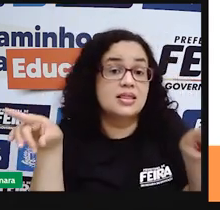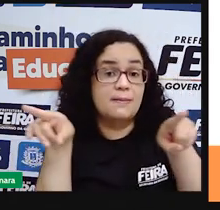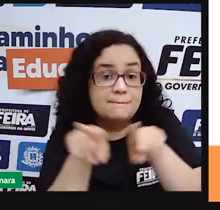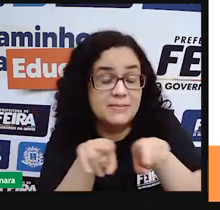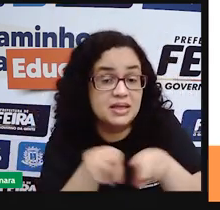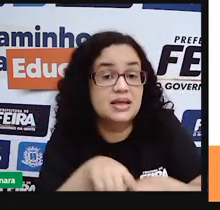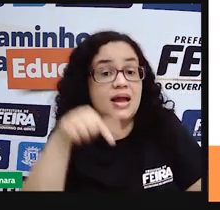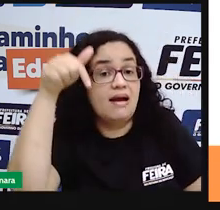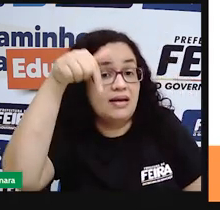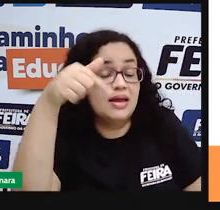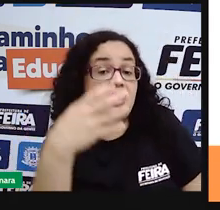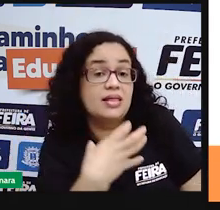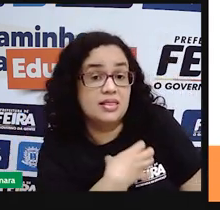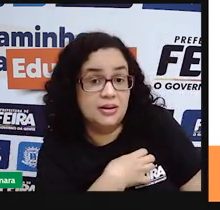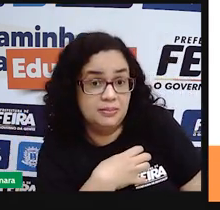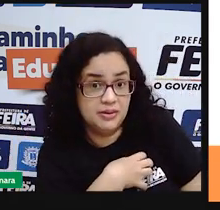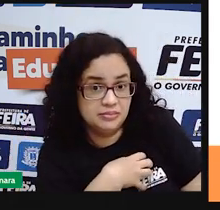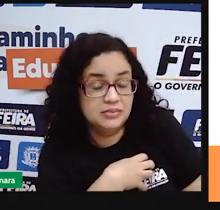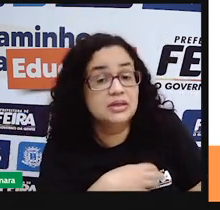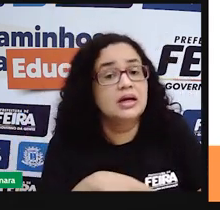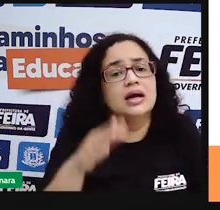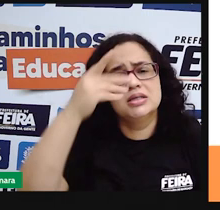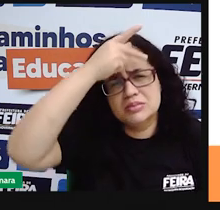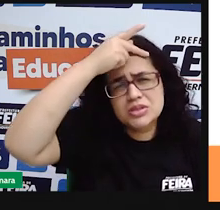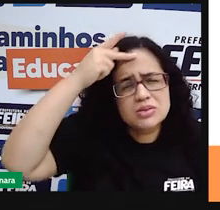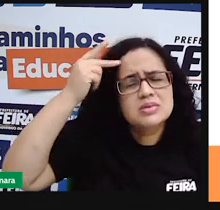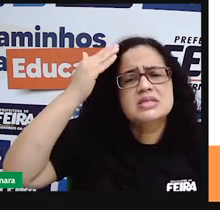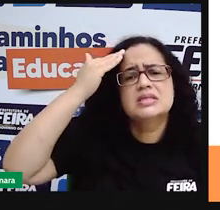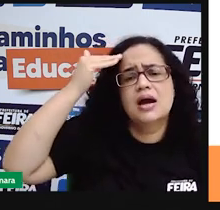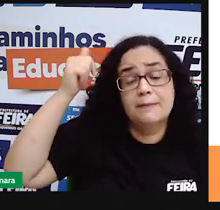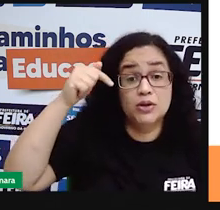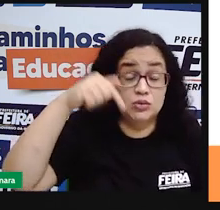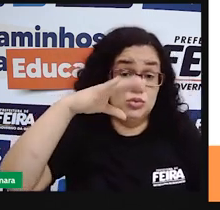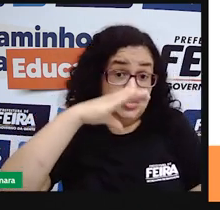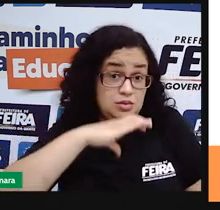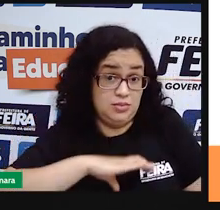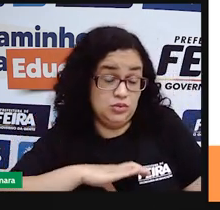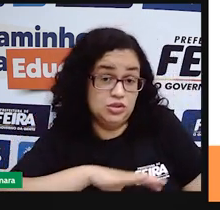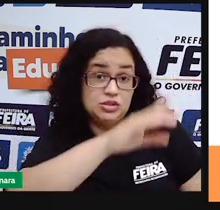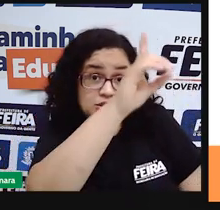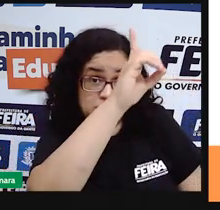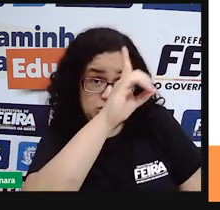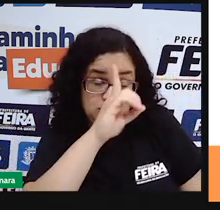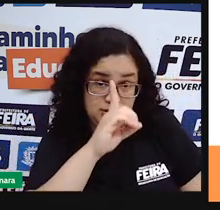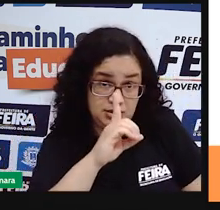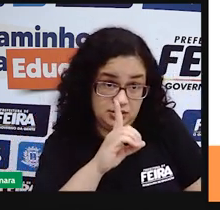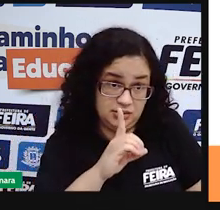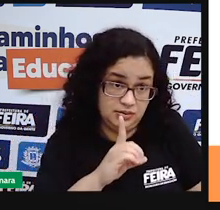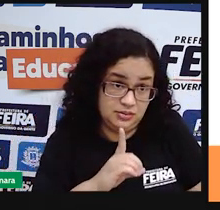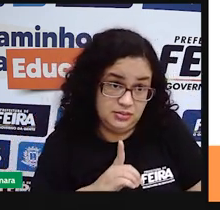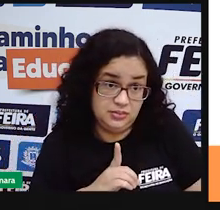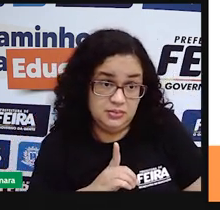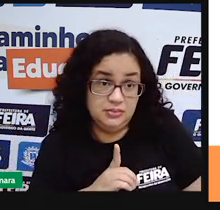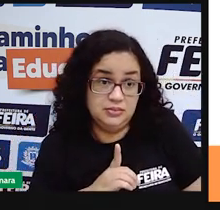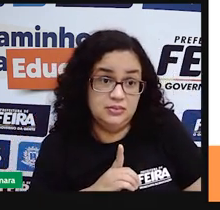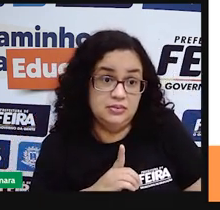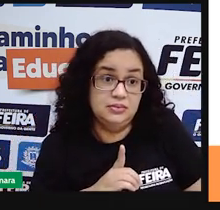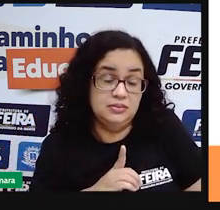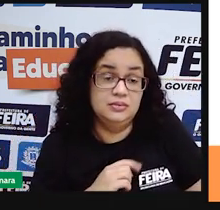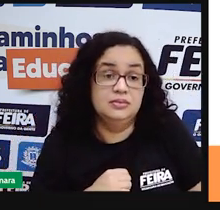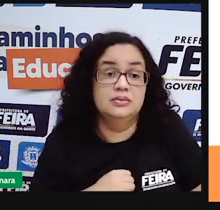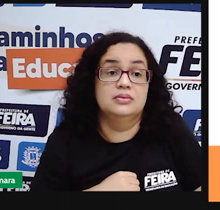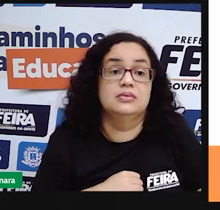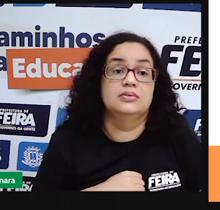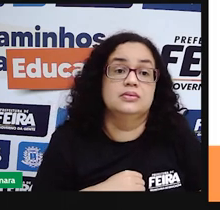Bahia. Todo mundo sabe que quando os portugueses chegaram aqui, chegaram aí onde hoje é Porto